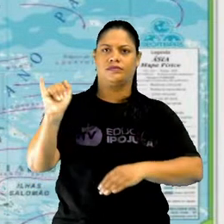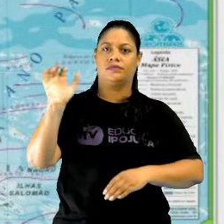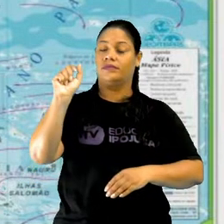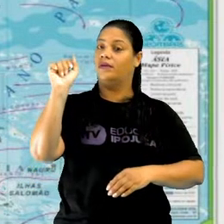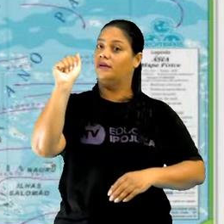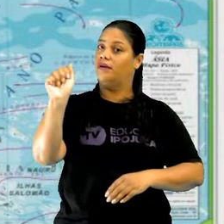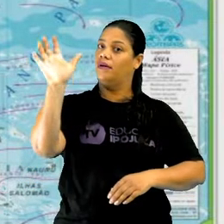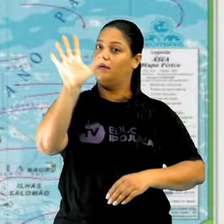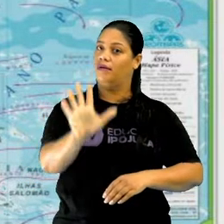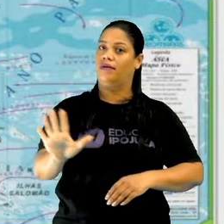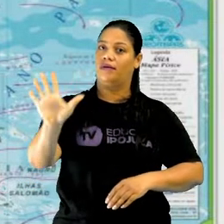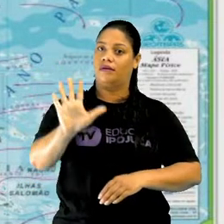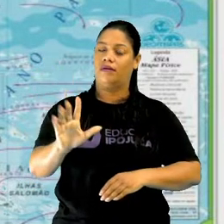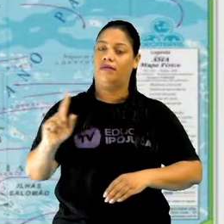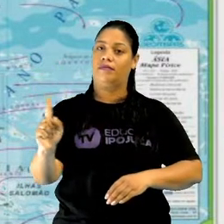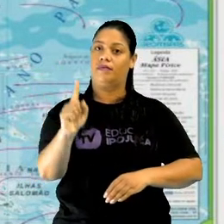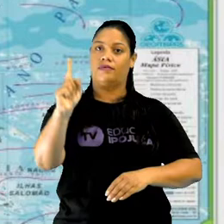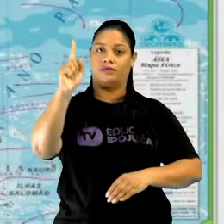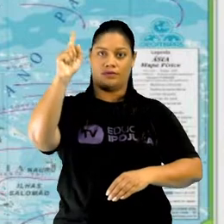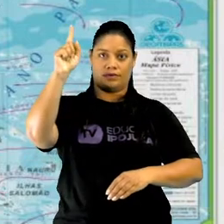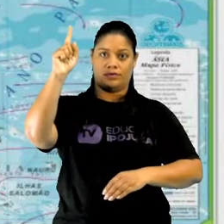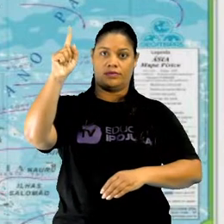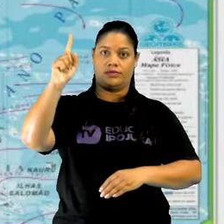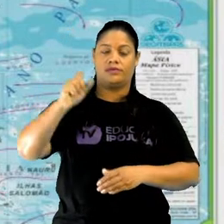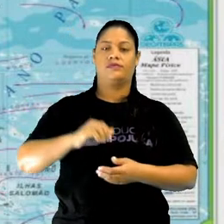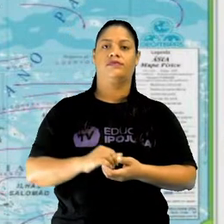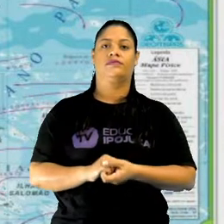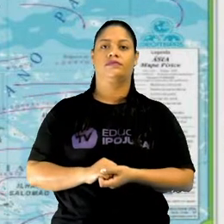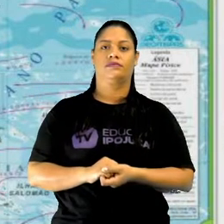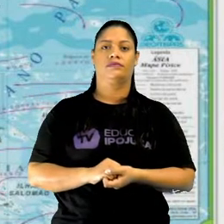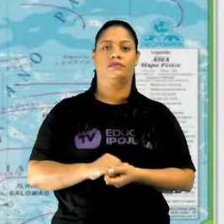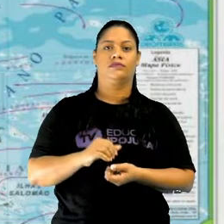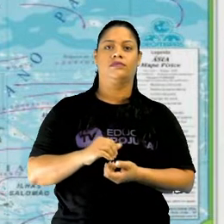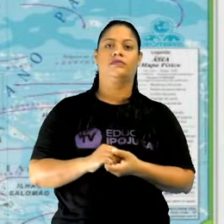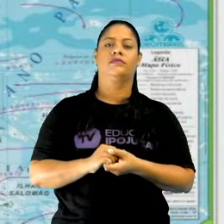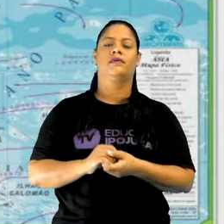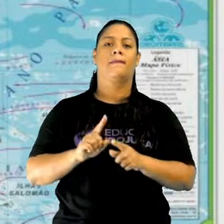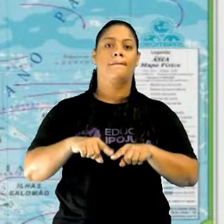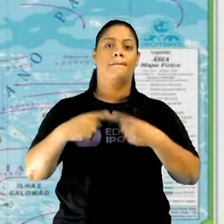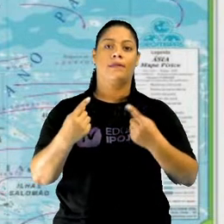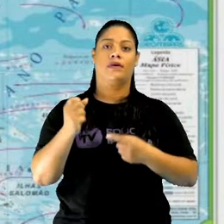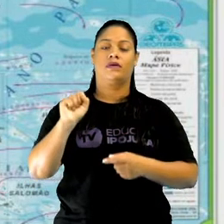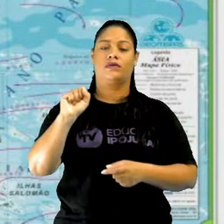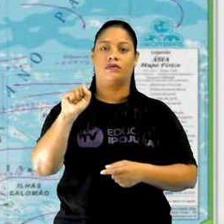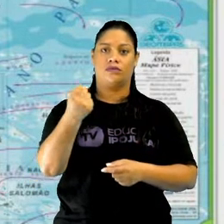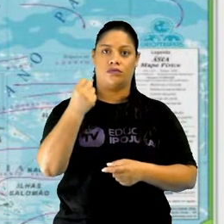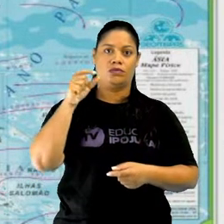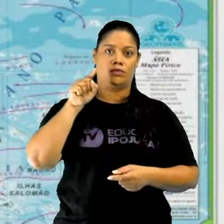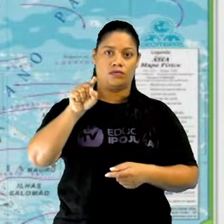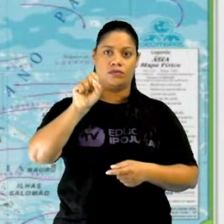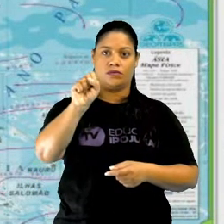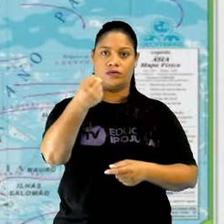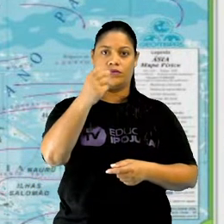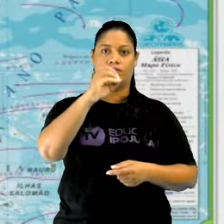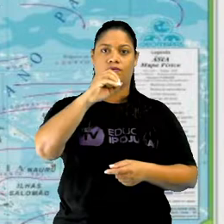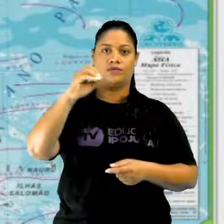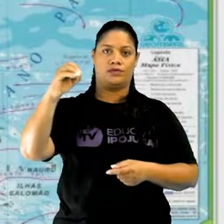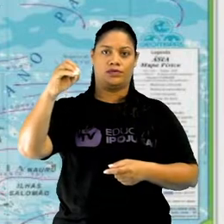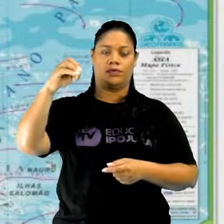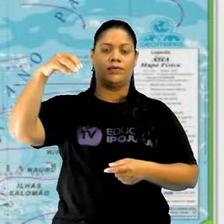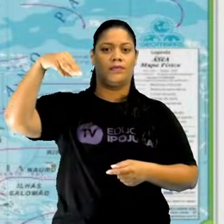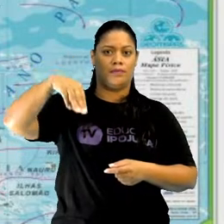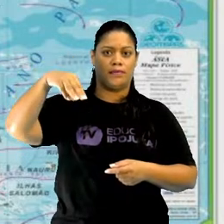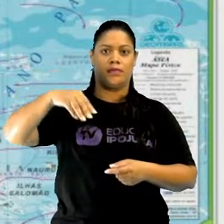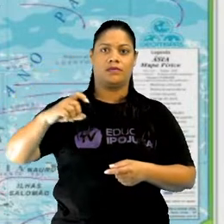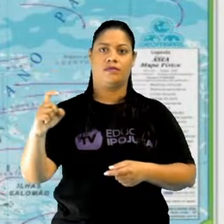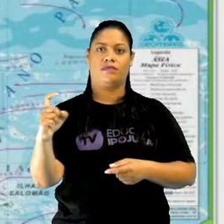ponto mais alto do planeta, que é o Monte Everest, com mais de 8.800 metros de altitude. E a gente